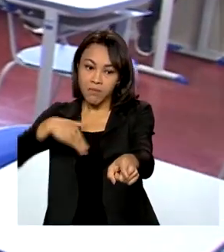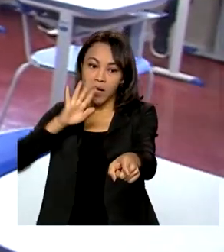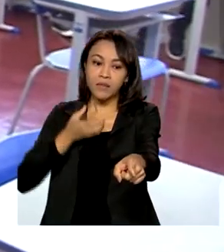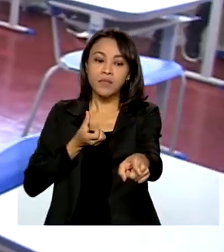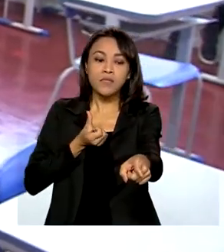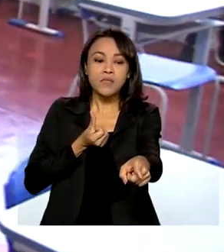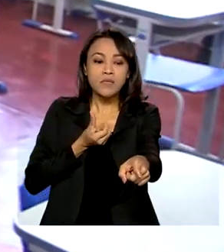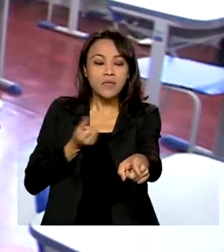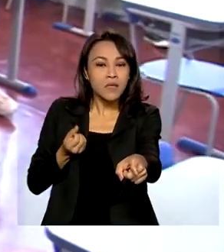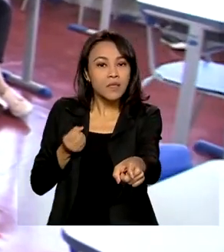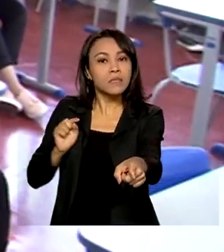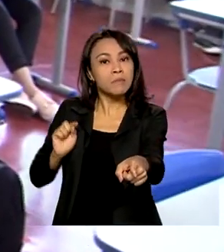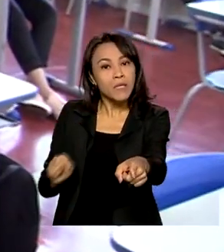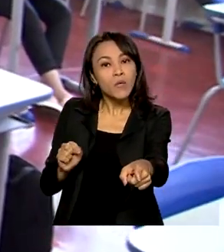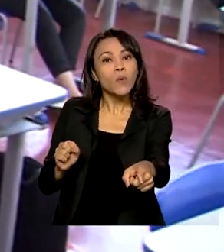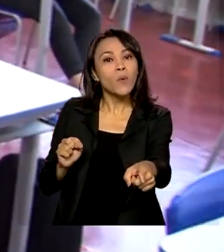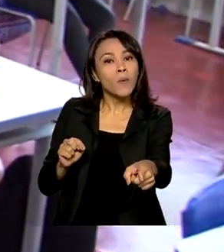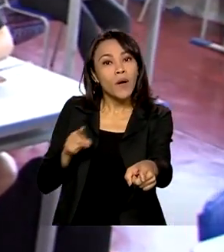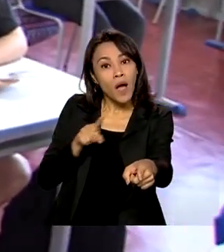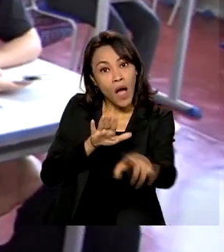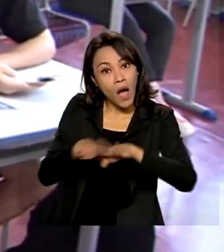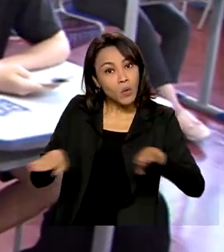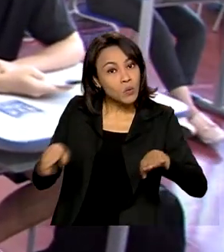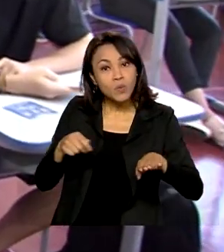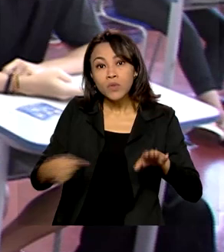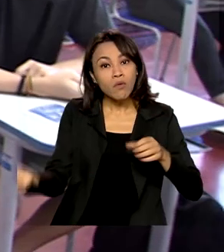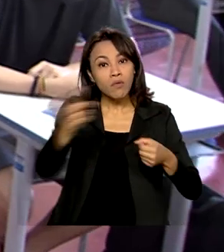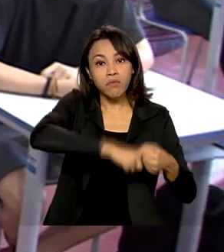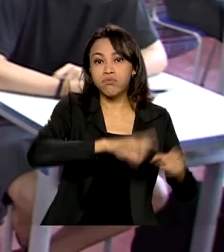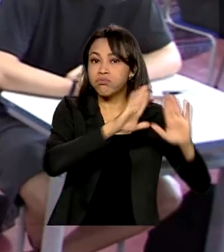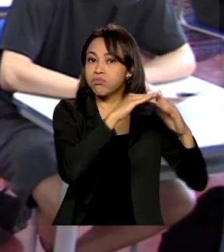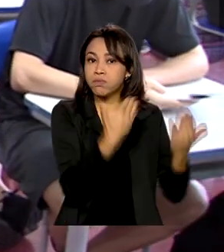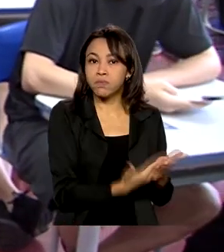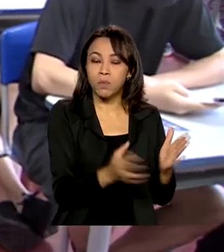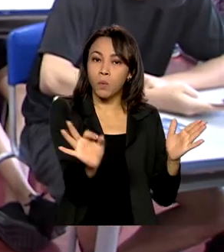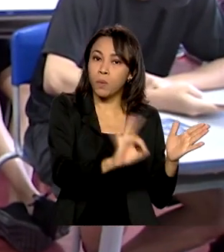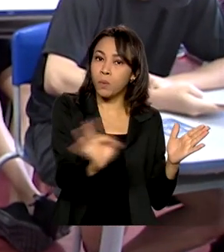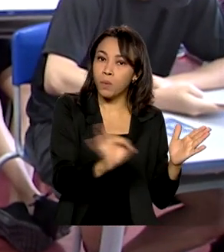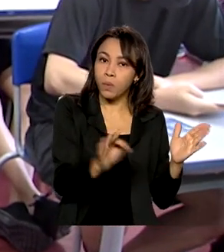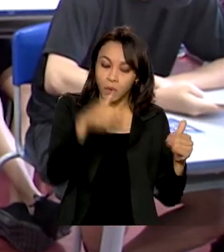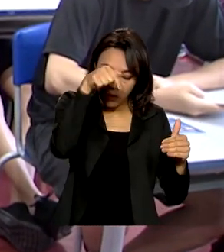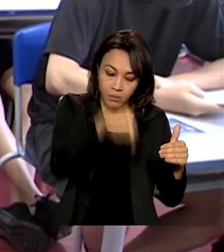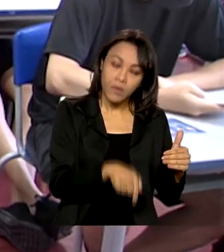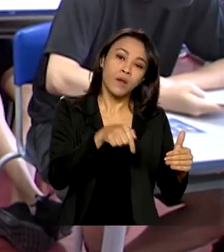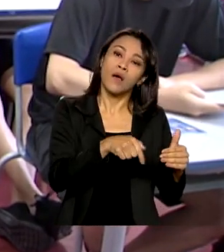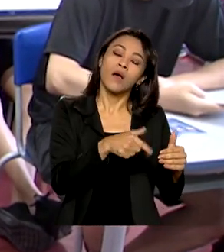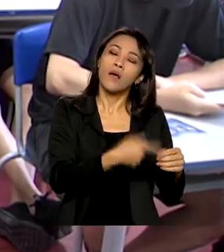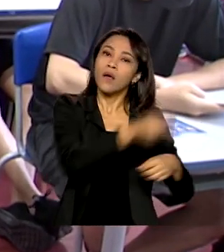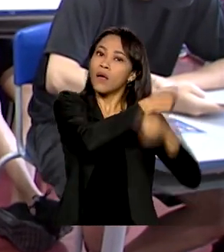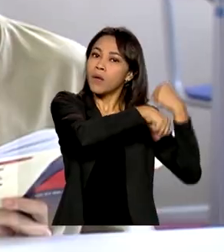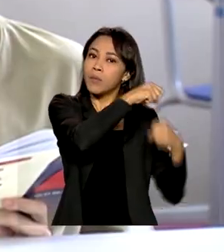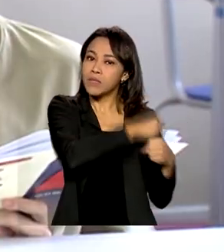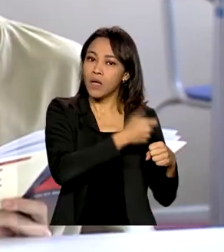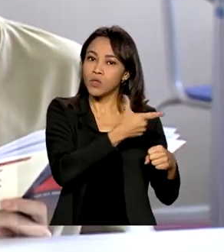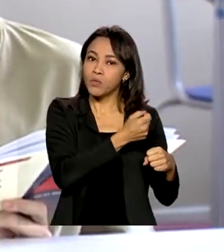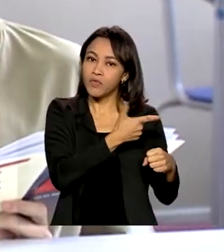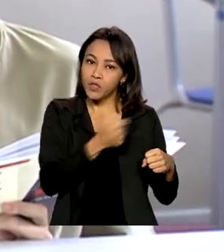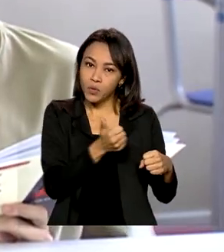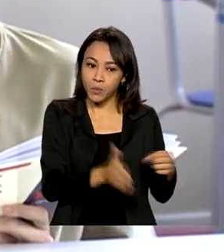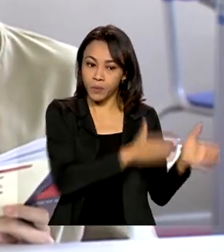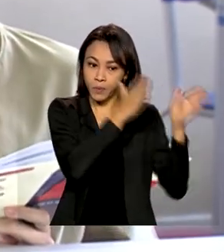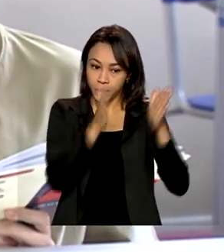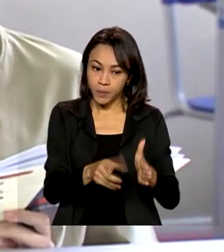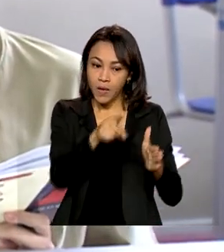mil alunos não renovaram a matrícula na rede pública de ensino em 2021. Só no ensino médio, a taxa de